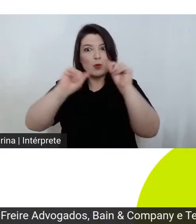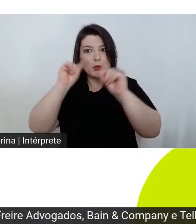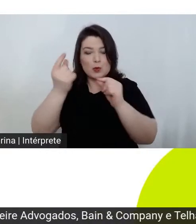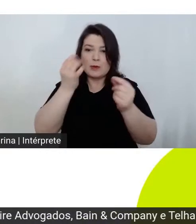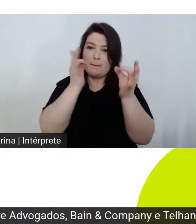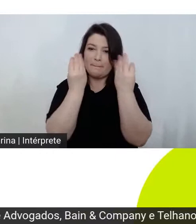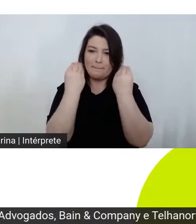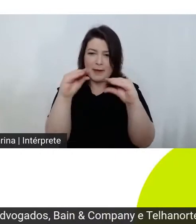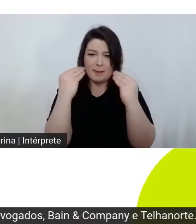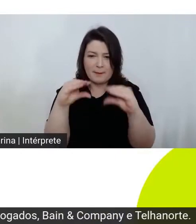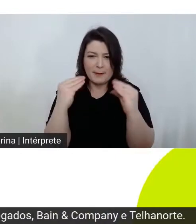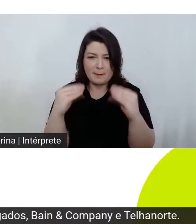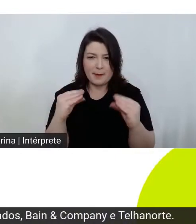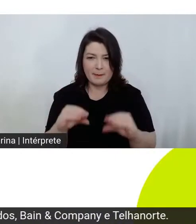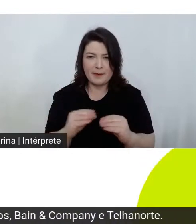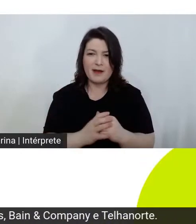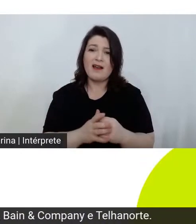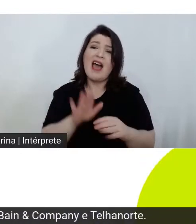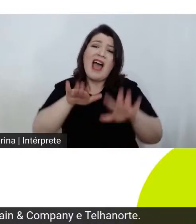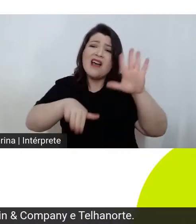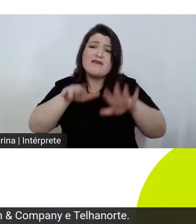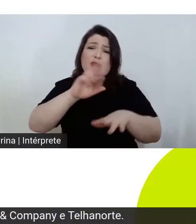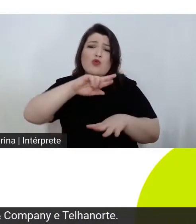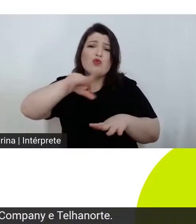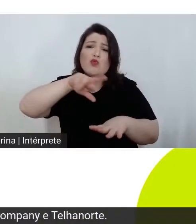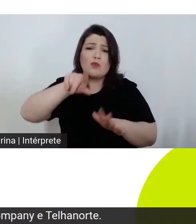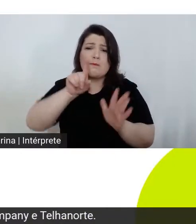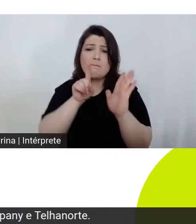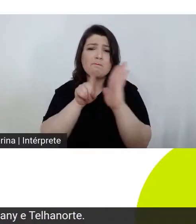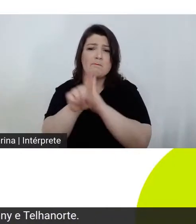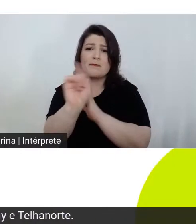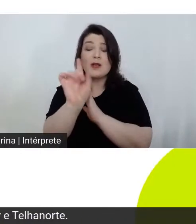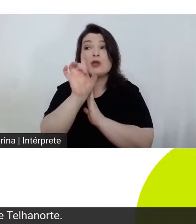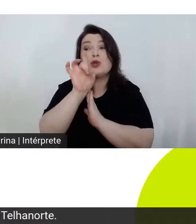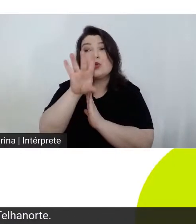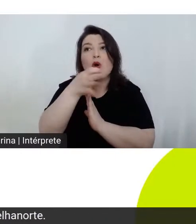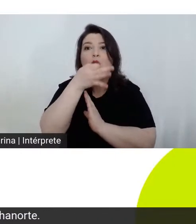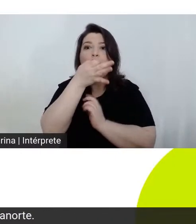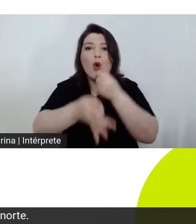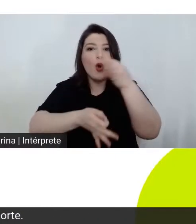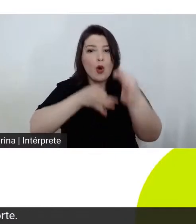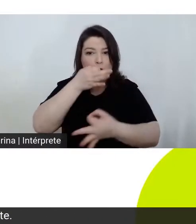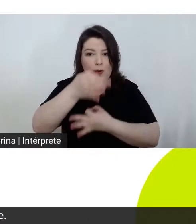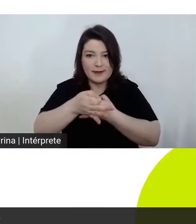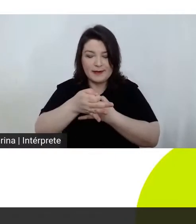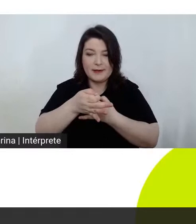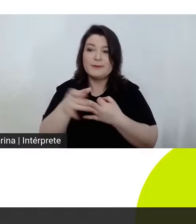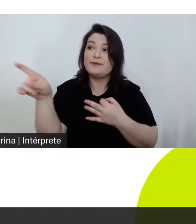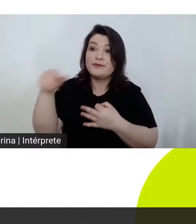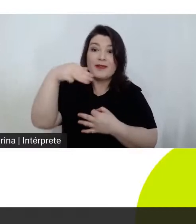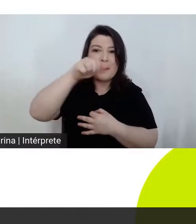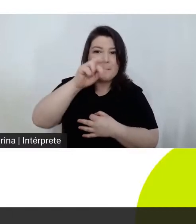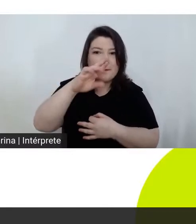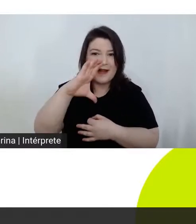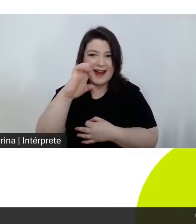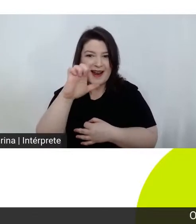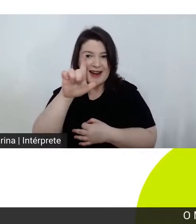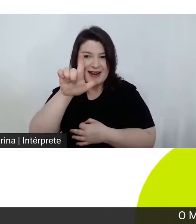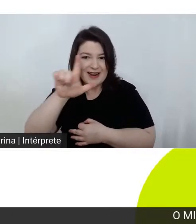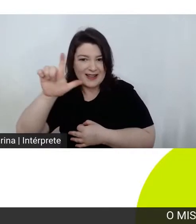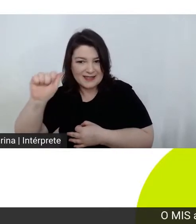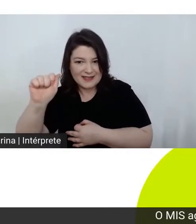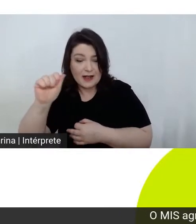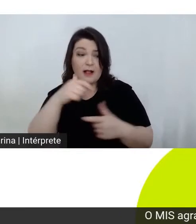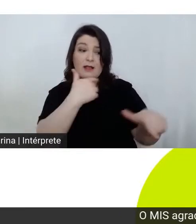são perguntas, muitas vezes são comentários, né? Então, eu chamei a Marcela, que faz parte da equipe que trabalha com a